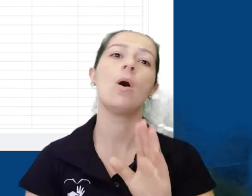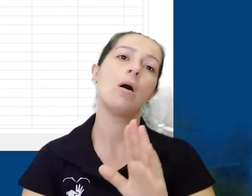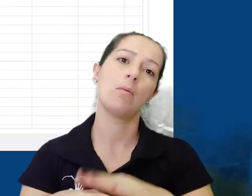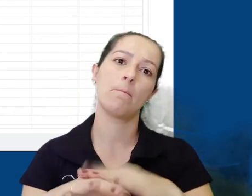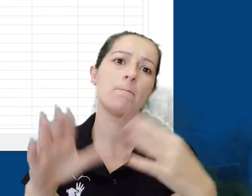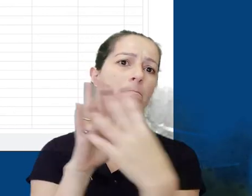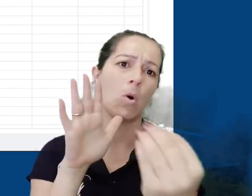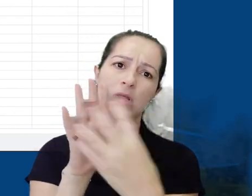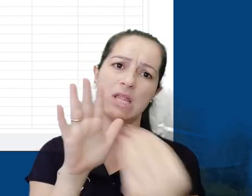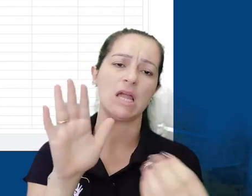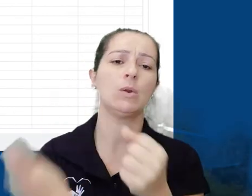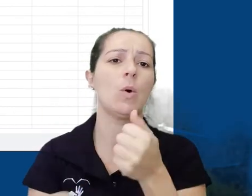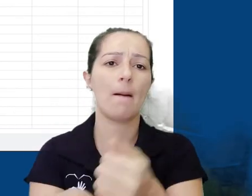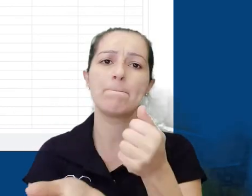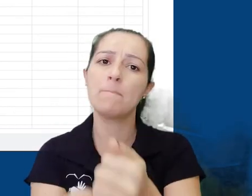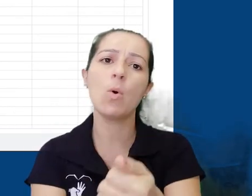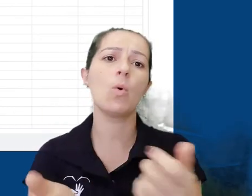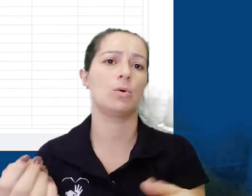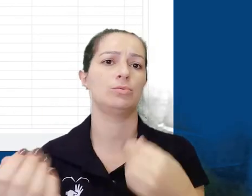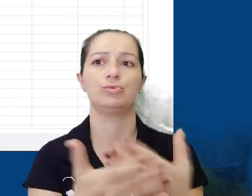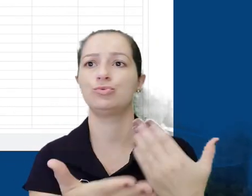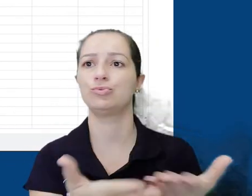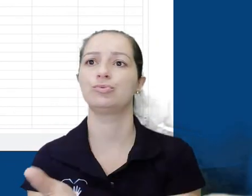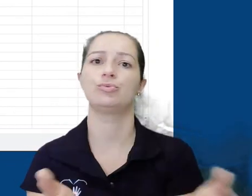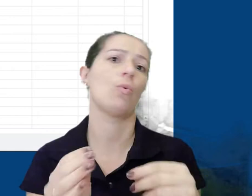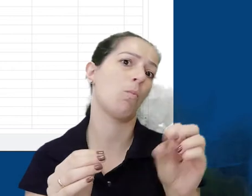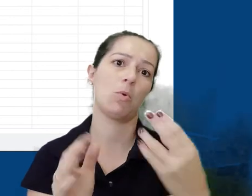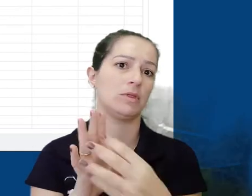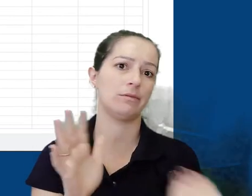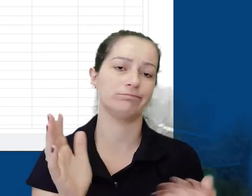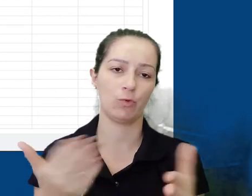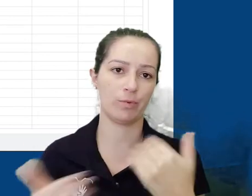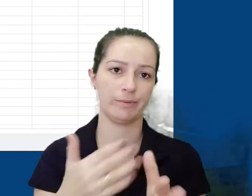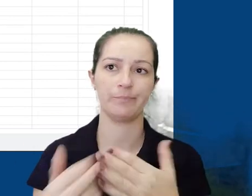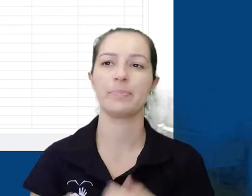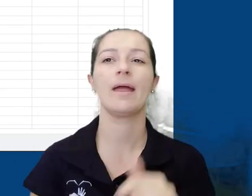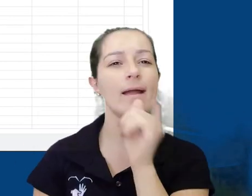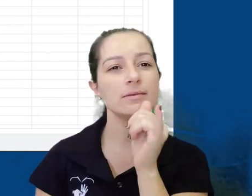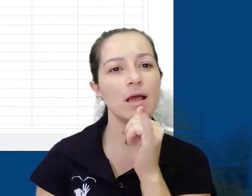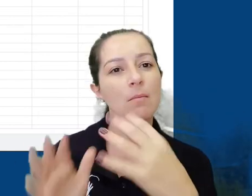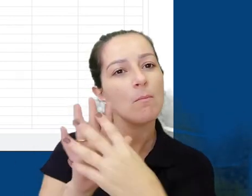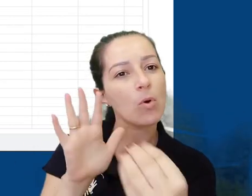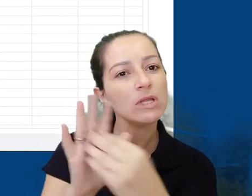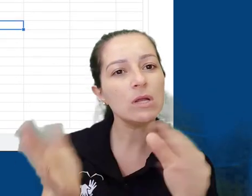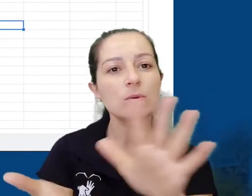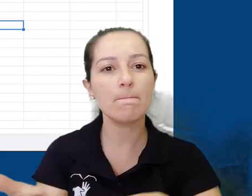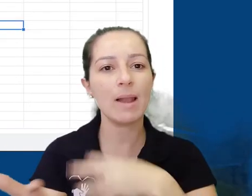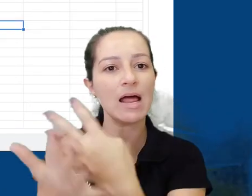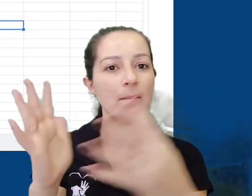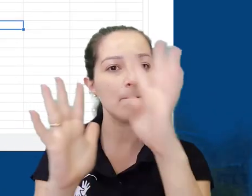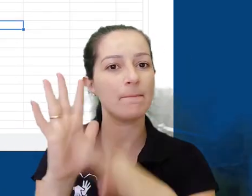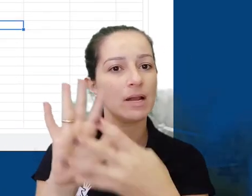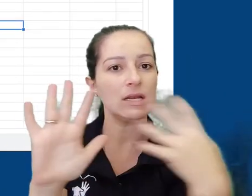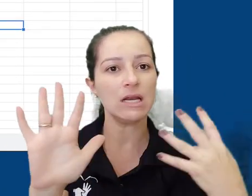alunos. Podemos entregar materiais de estudo e de apoio, como também podemos entregar modelos. Aqui, fiz um modelo de planilha de referências